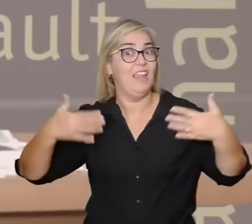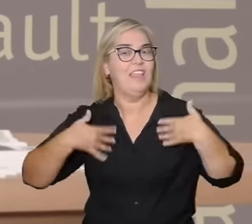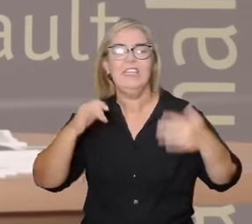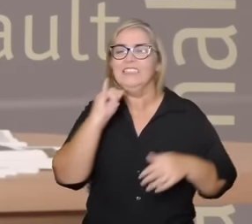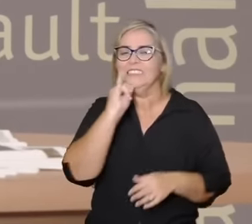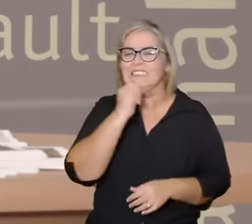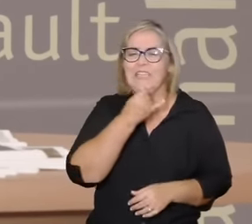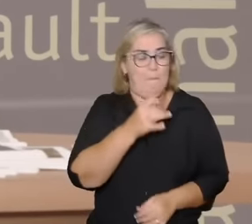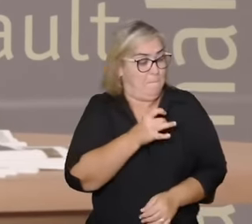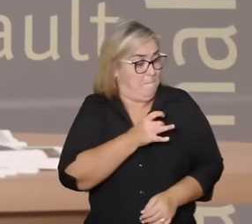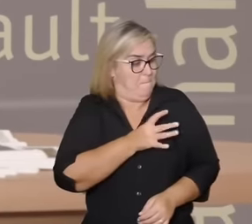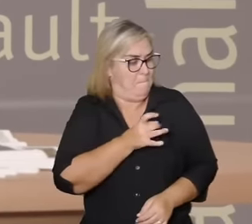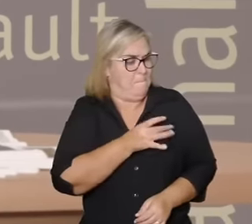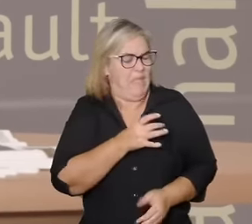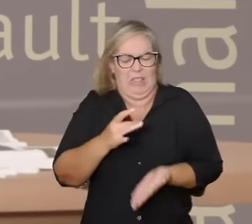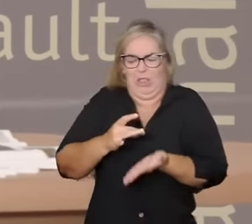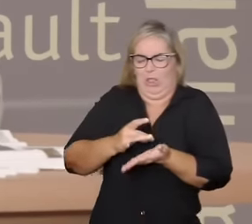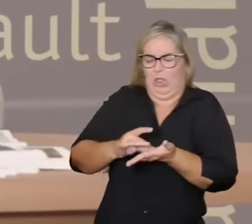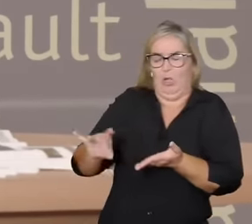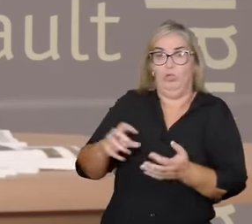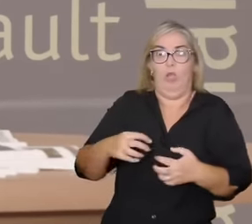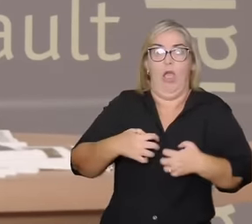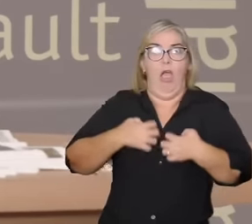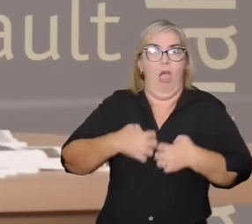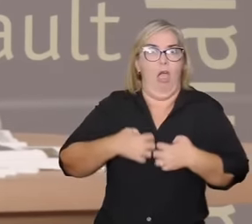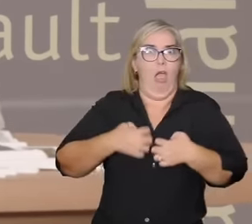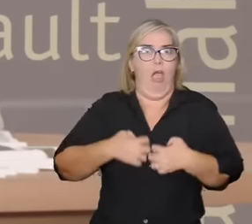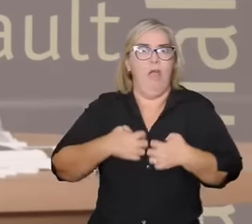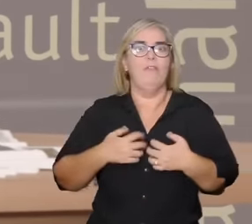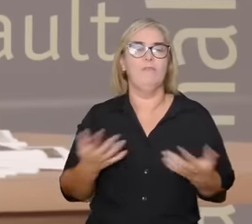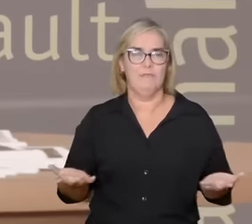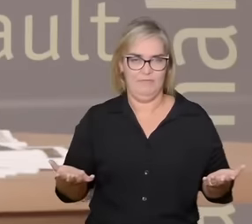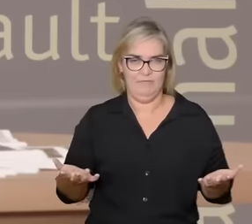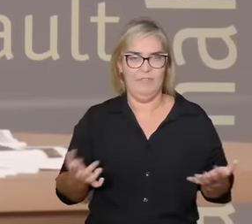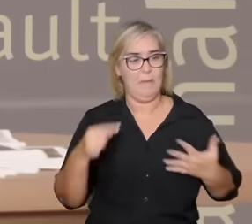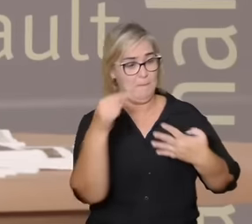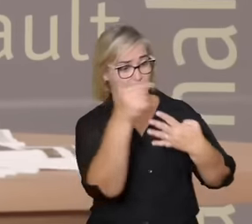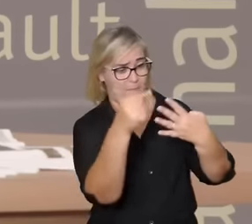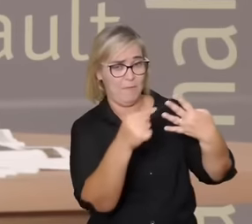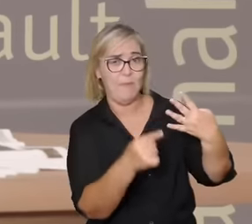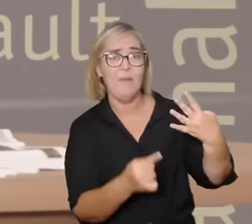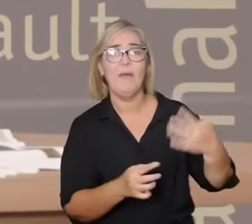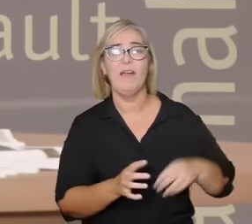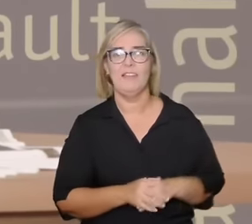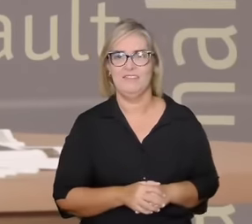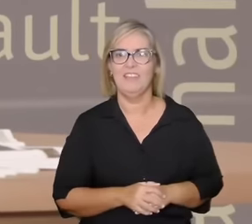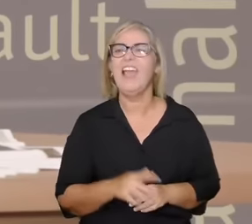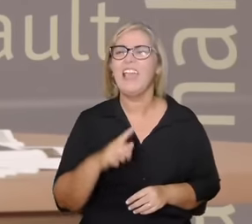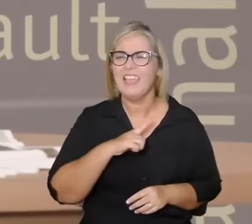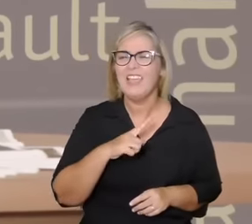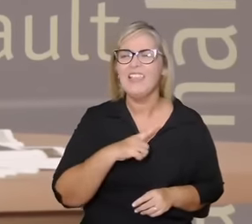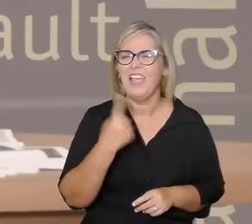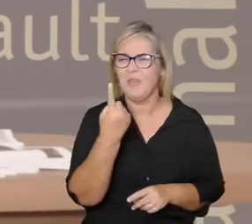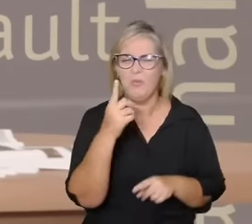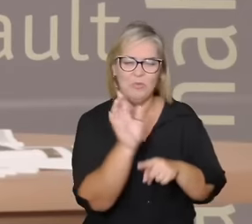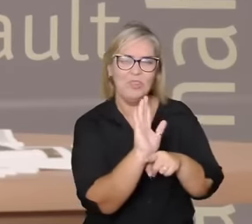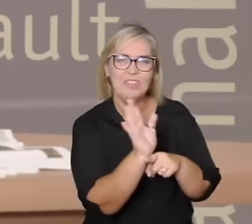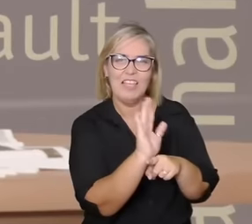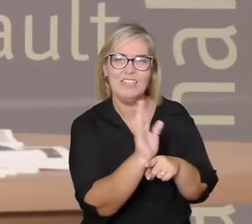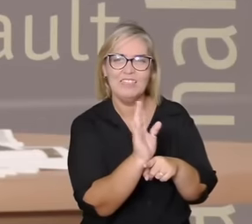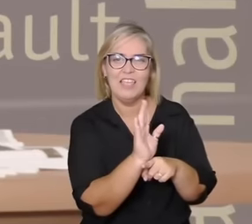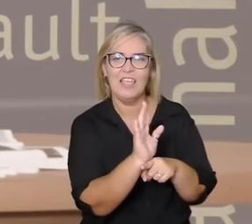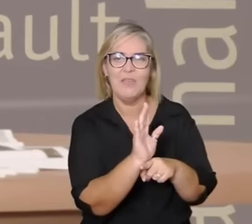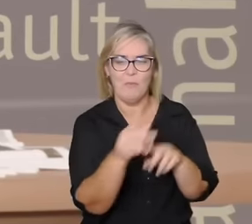medo nojo e raiva que até motivo virou um desenho animado que divertidamente na versão